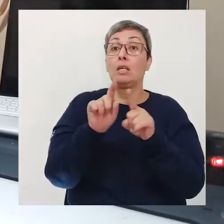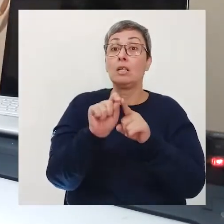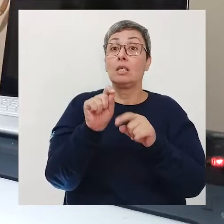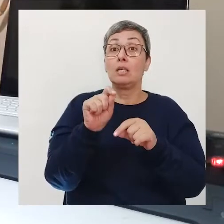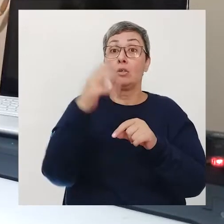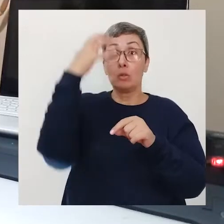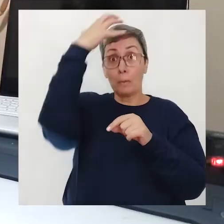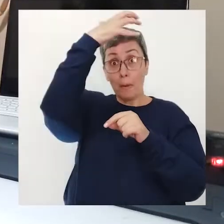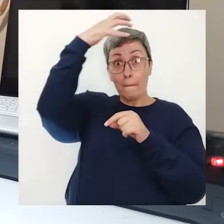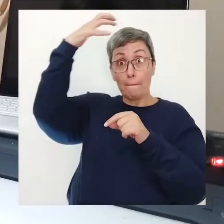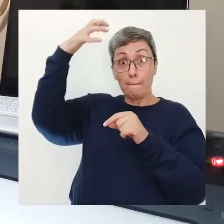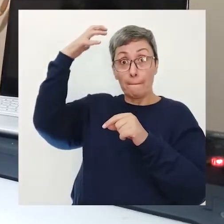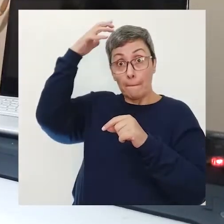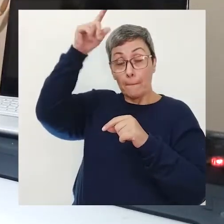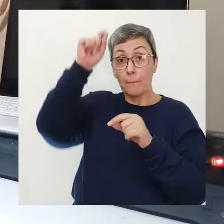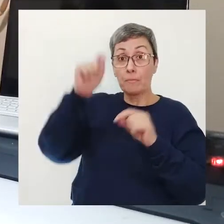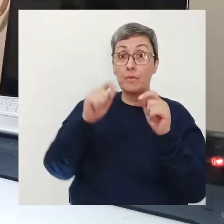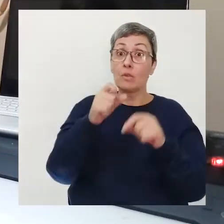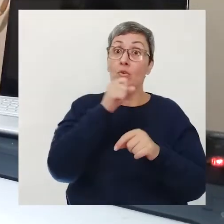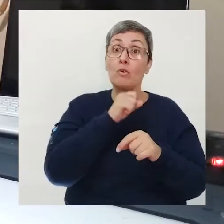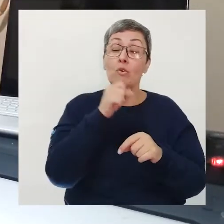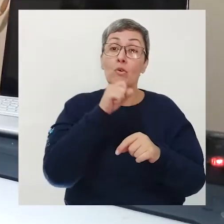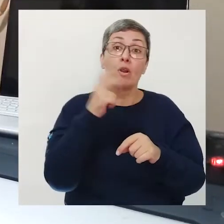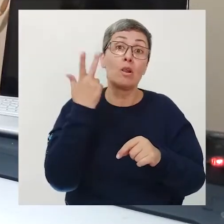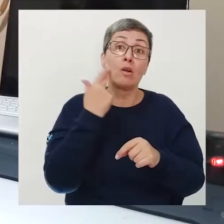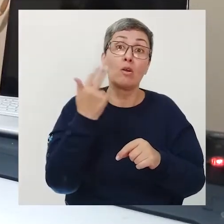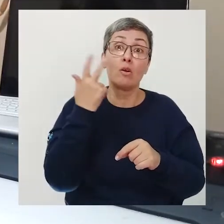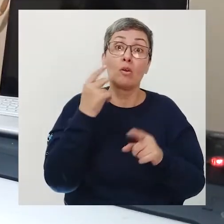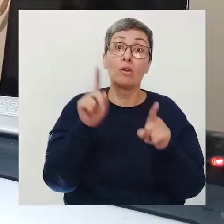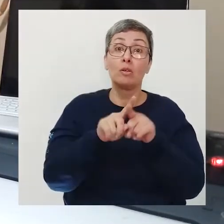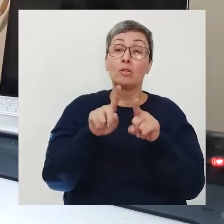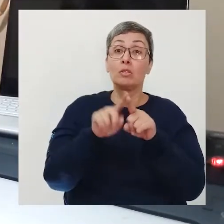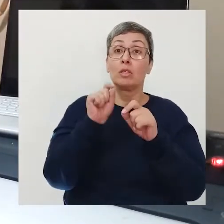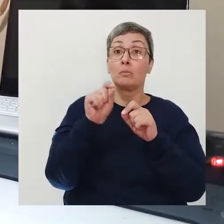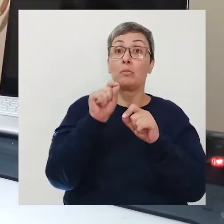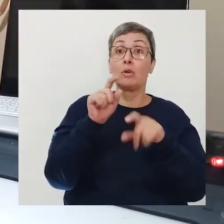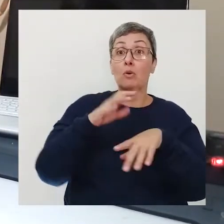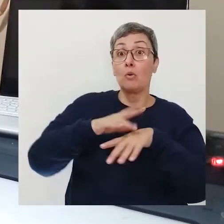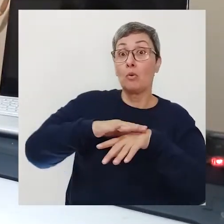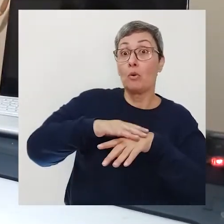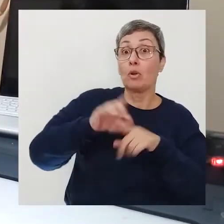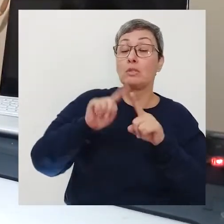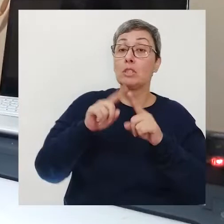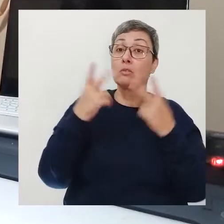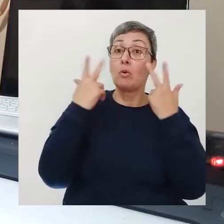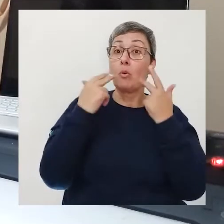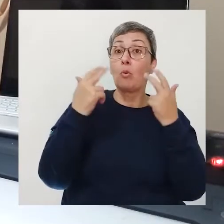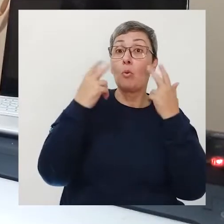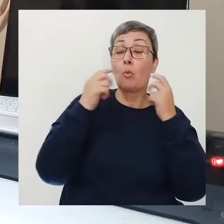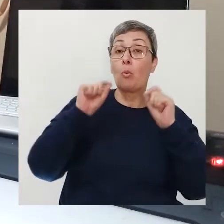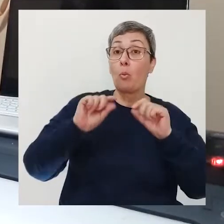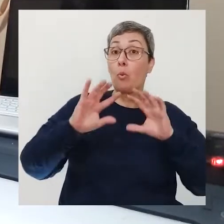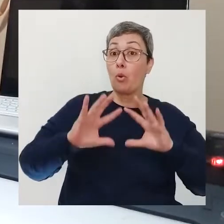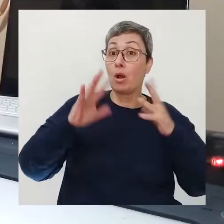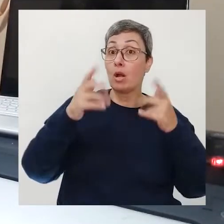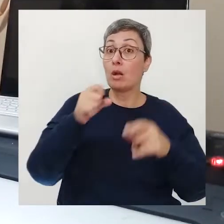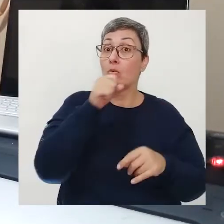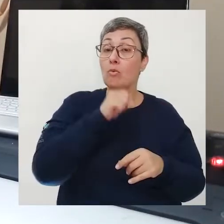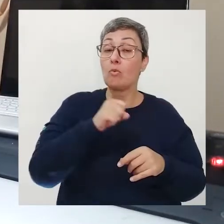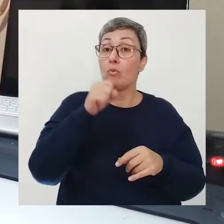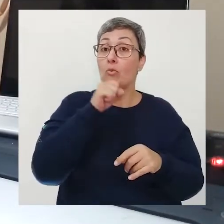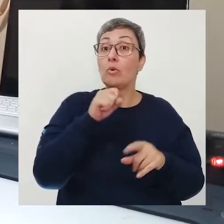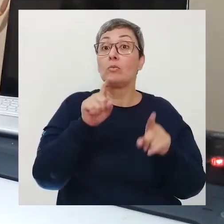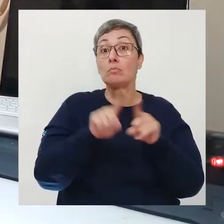como lesões vasculares ou doenças neurodegenerativas cérebros